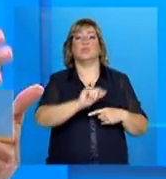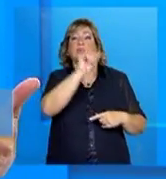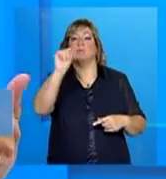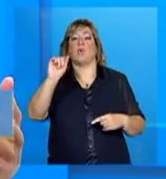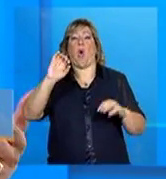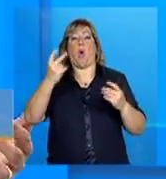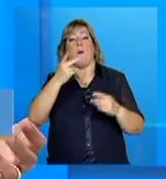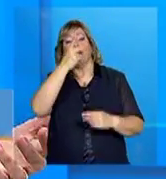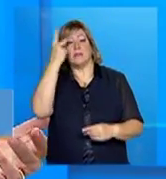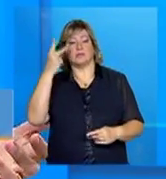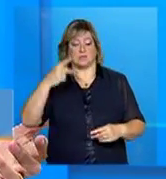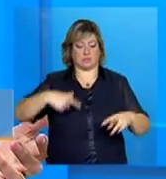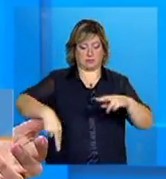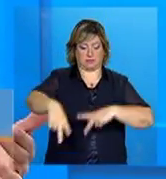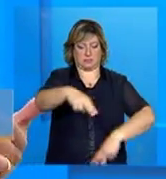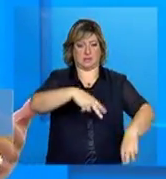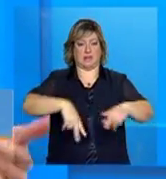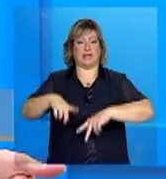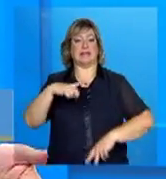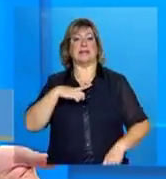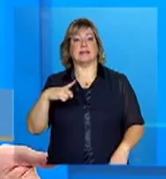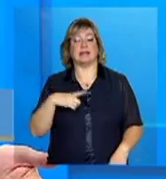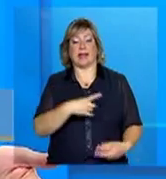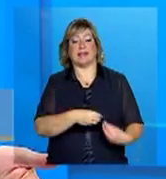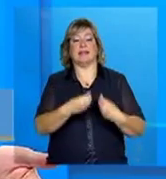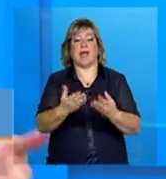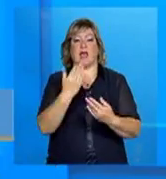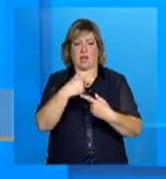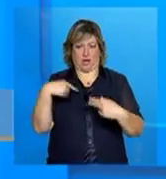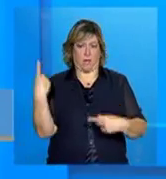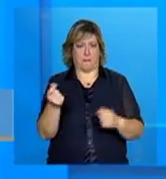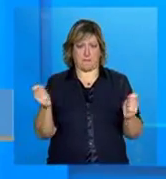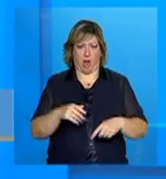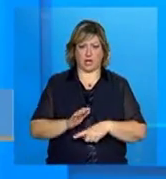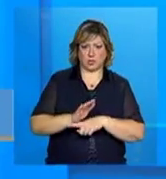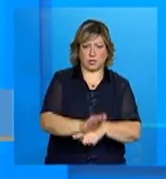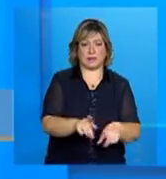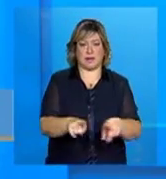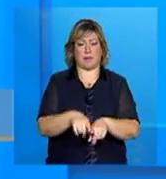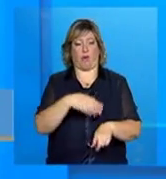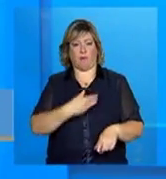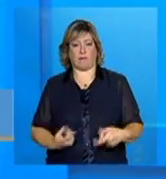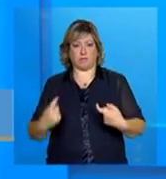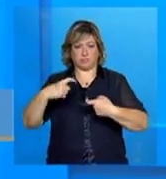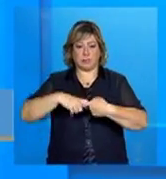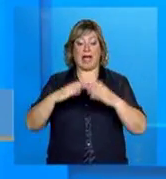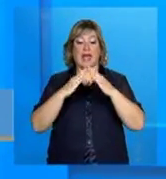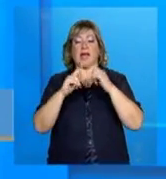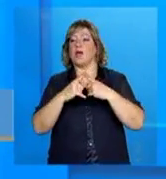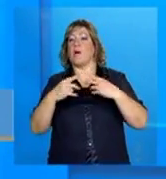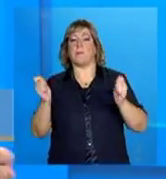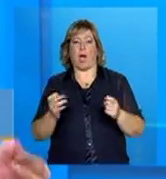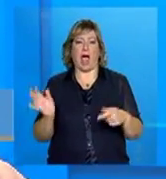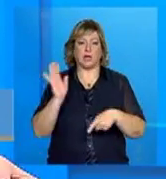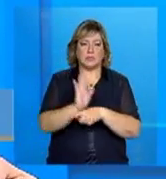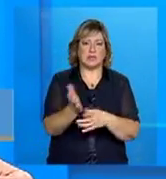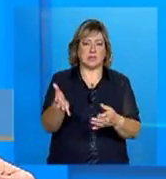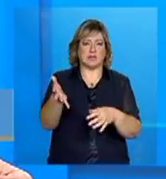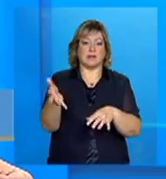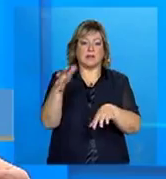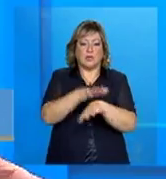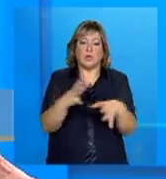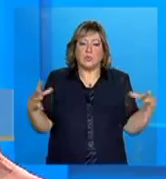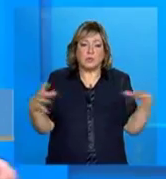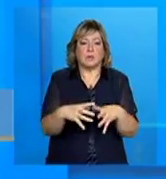trafegam, levam alimentos, elas podem ajudar também o governo a identificar, ou seja, incluir essas pessoas? Existem